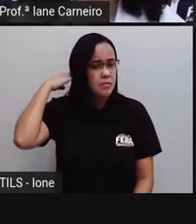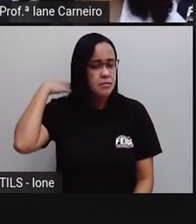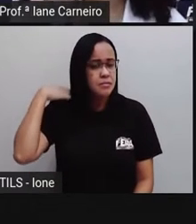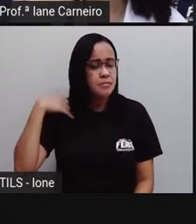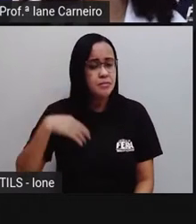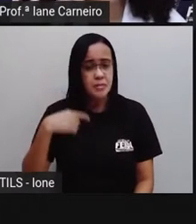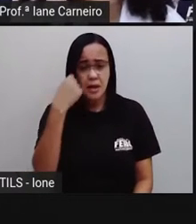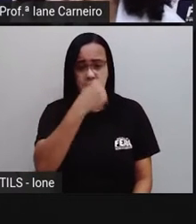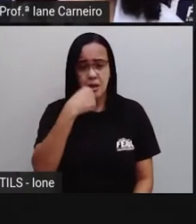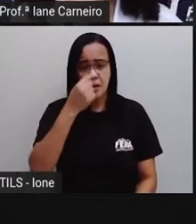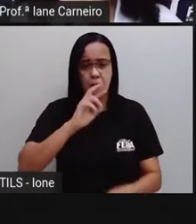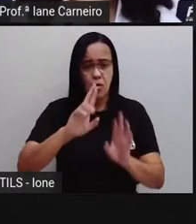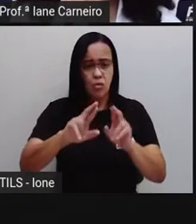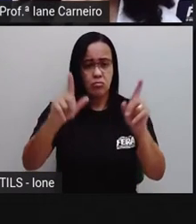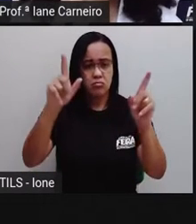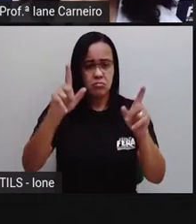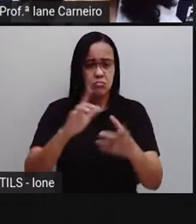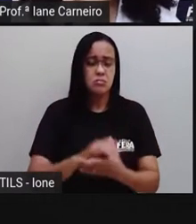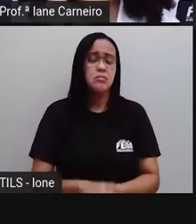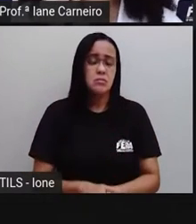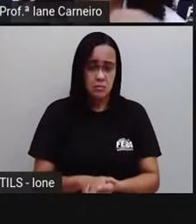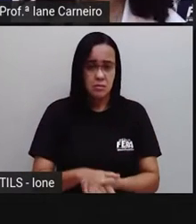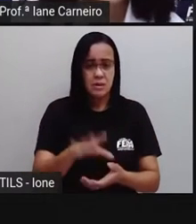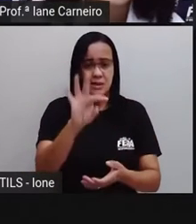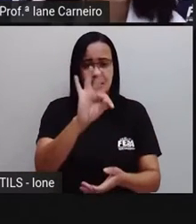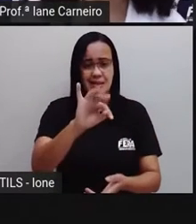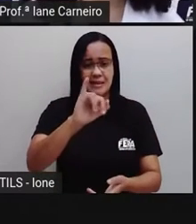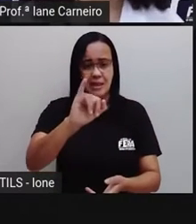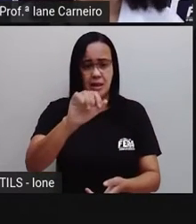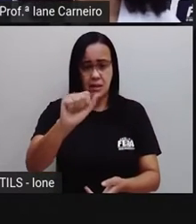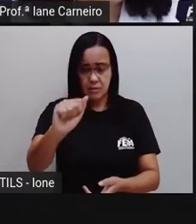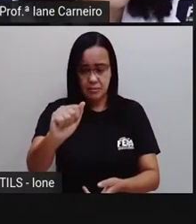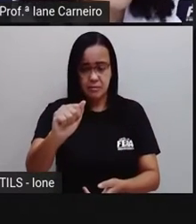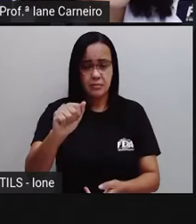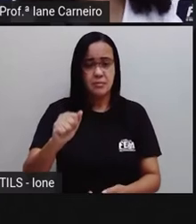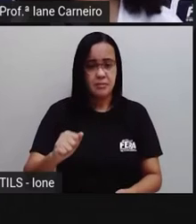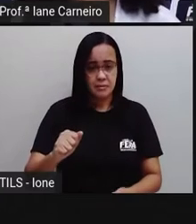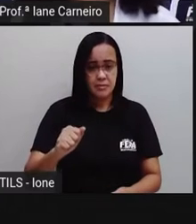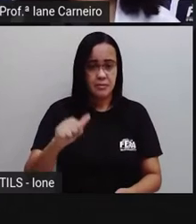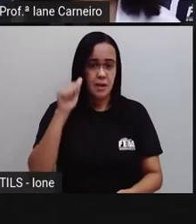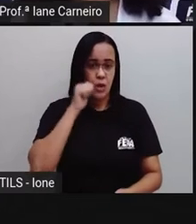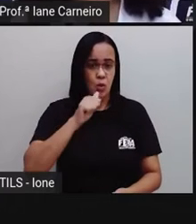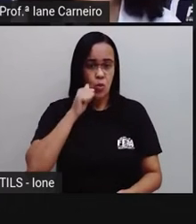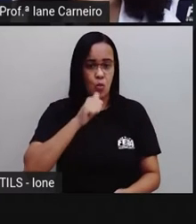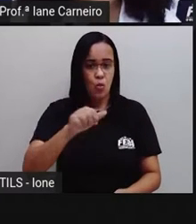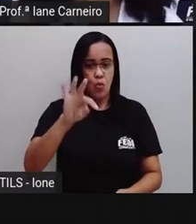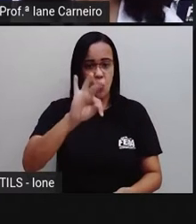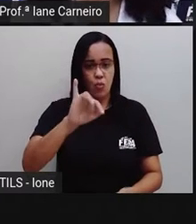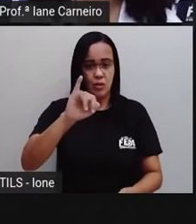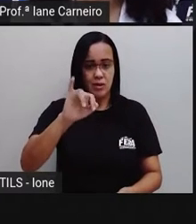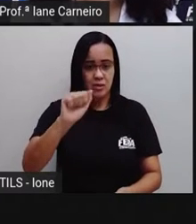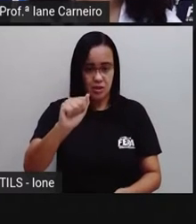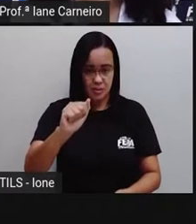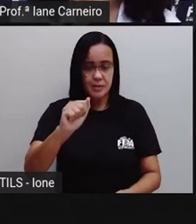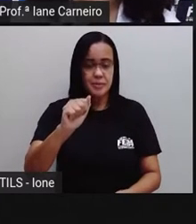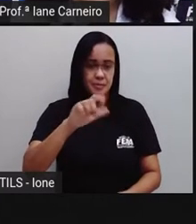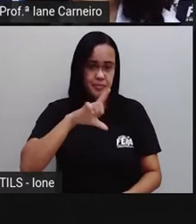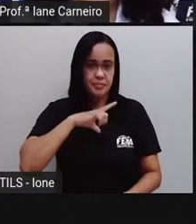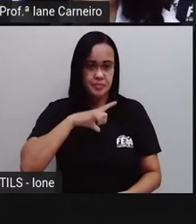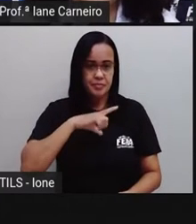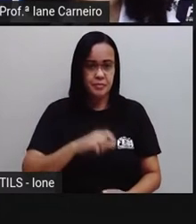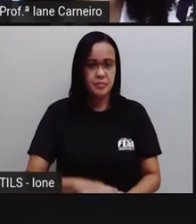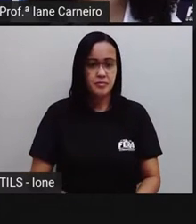T, ó, como é o som do T, já muda, né? A sonoridade dele também, né? Por exemplo,